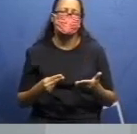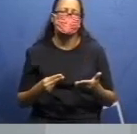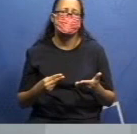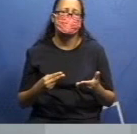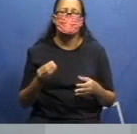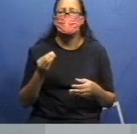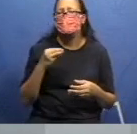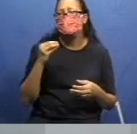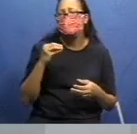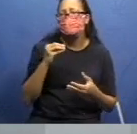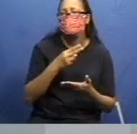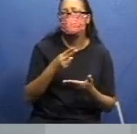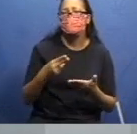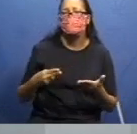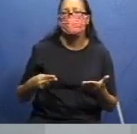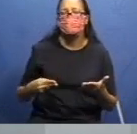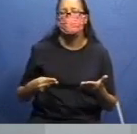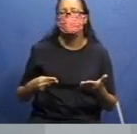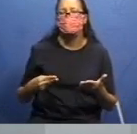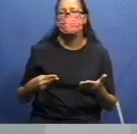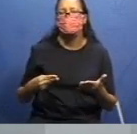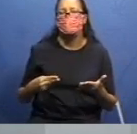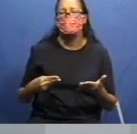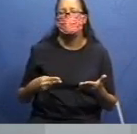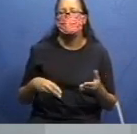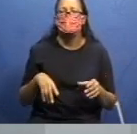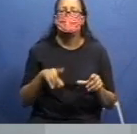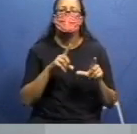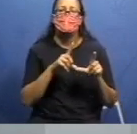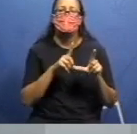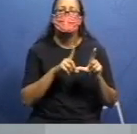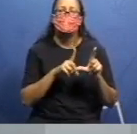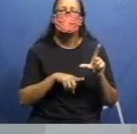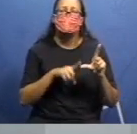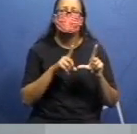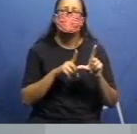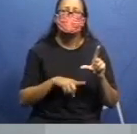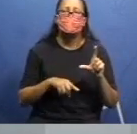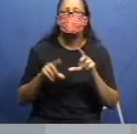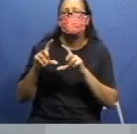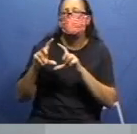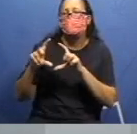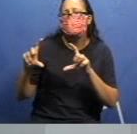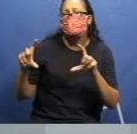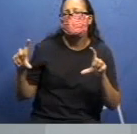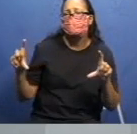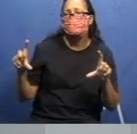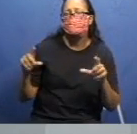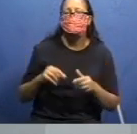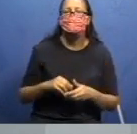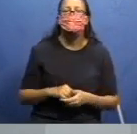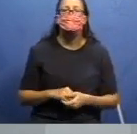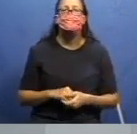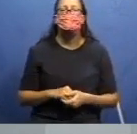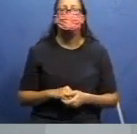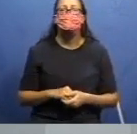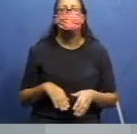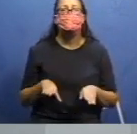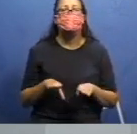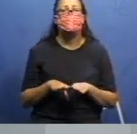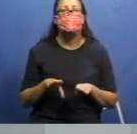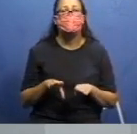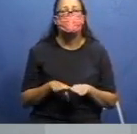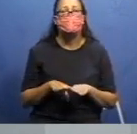os nossos movimentos, colocar a letrinha dentro das linhas para ficar aquela coisa bem bonita. Tudo bem? Nós vamos também